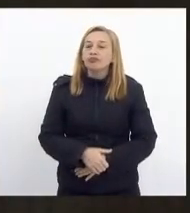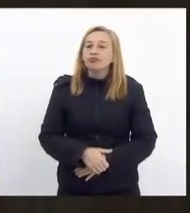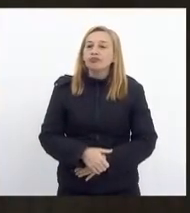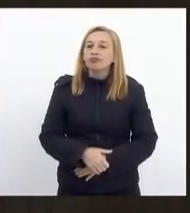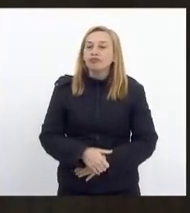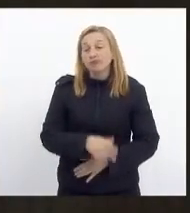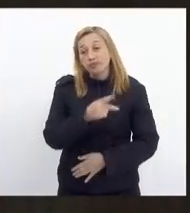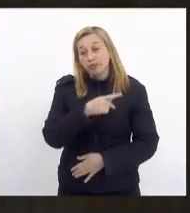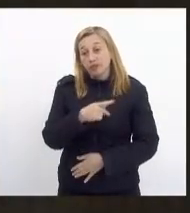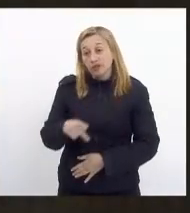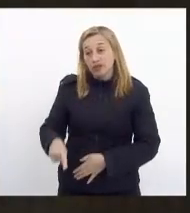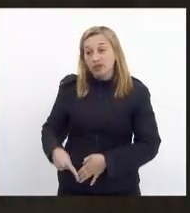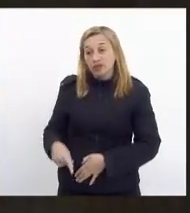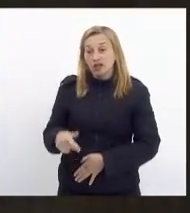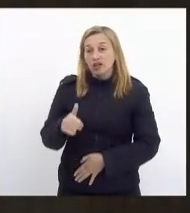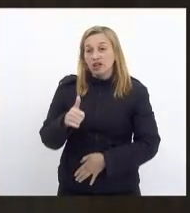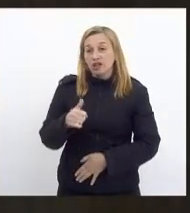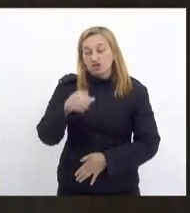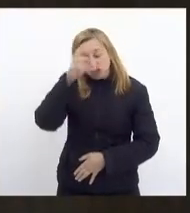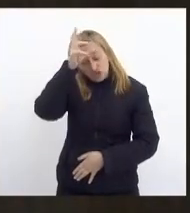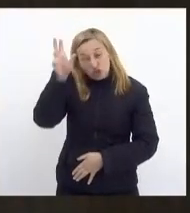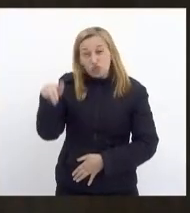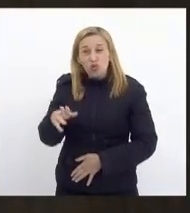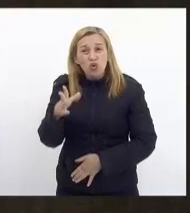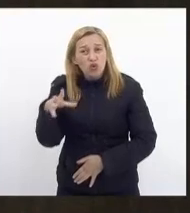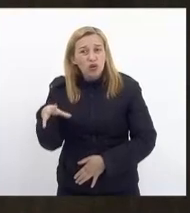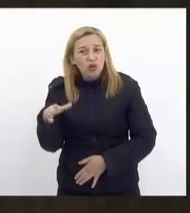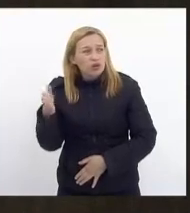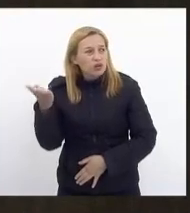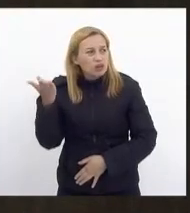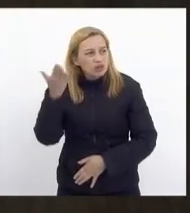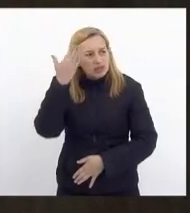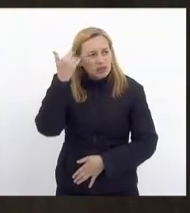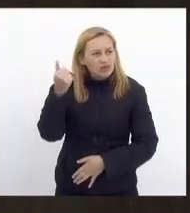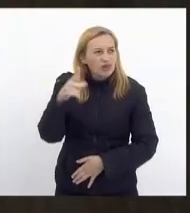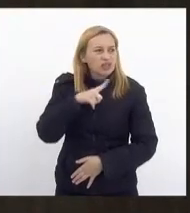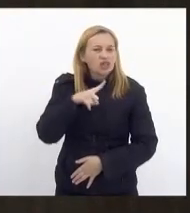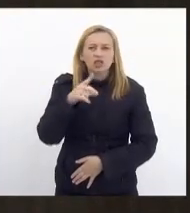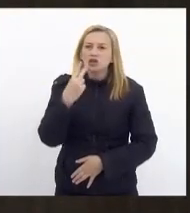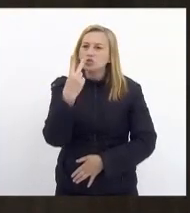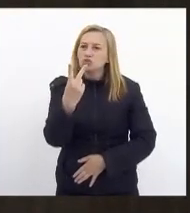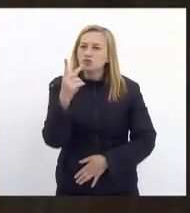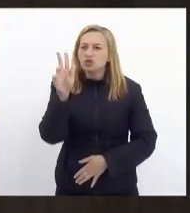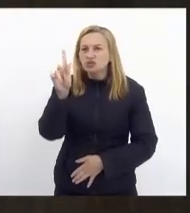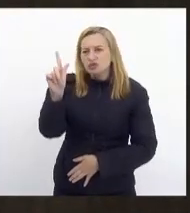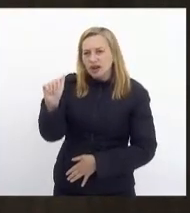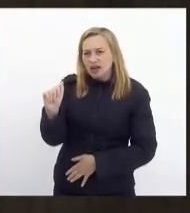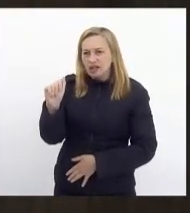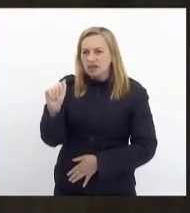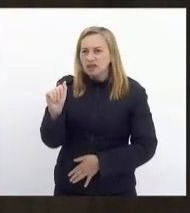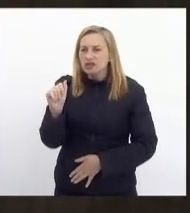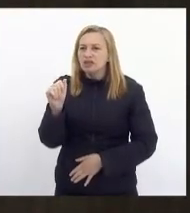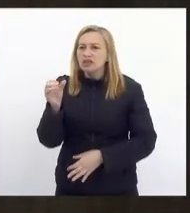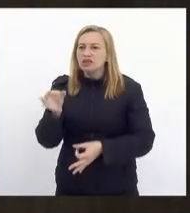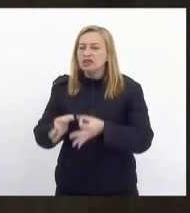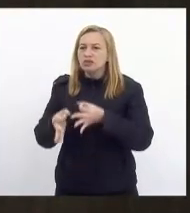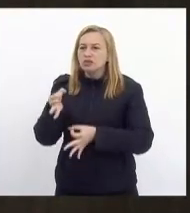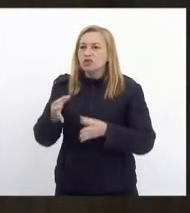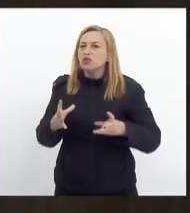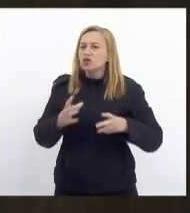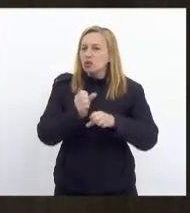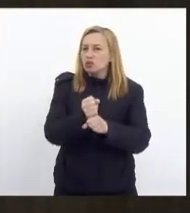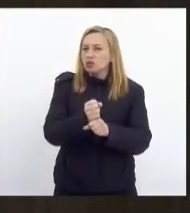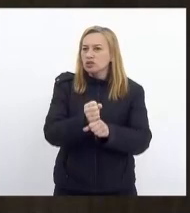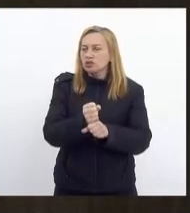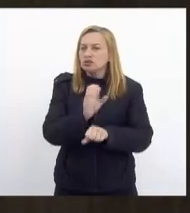presidente, Tia Ju, eu fiquei sabendo que vai ter duas vagas no Tribunal de Contas do Estado e eu estou lançando